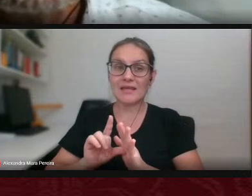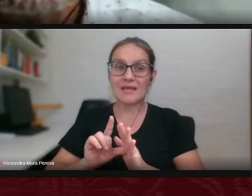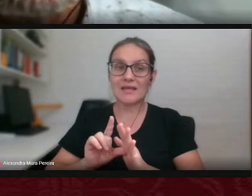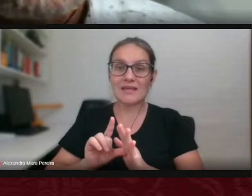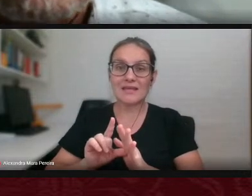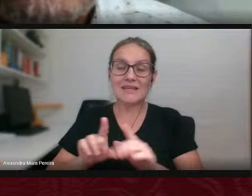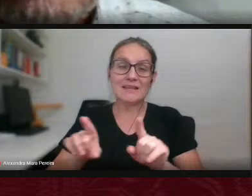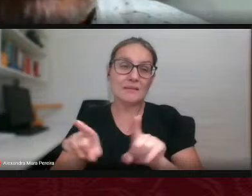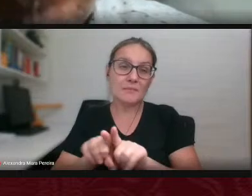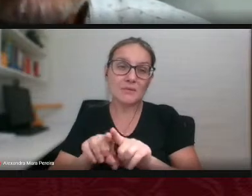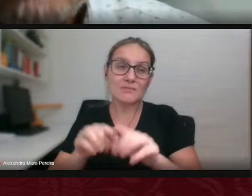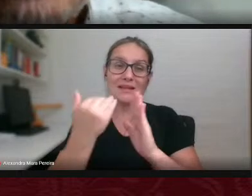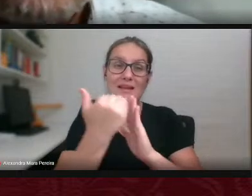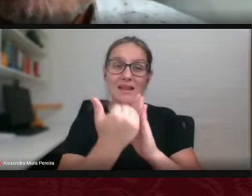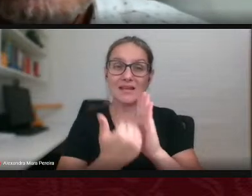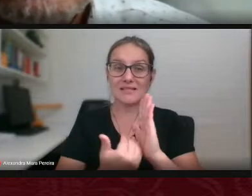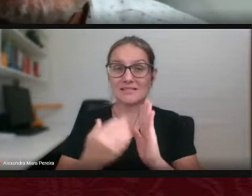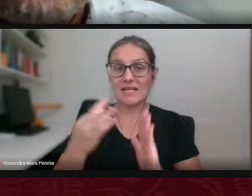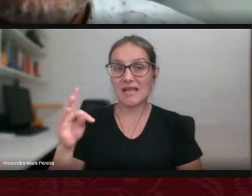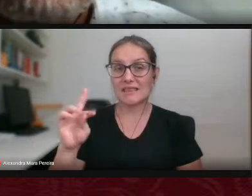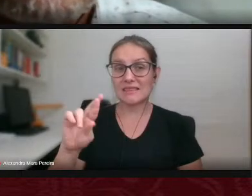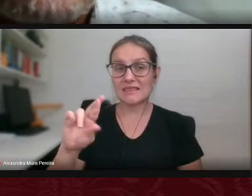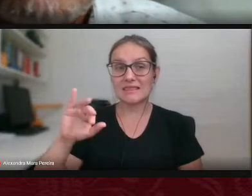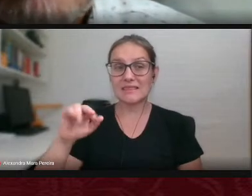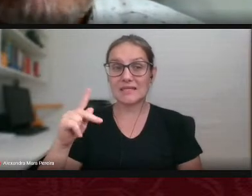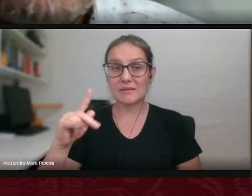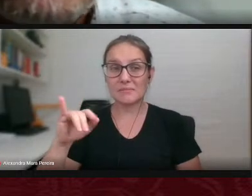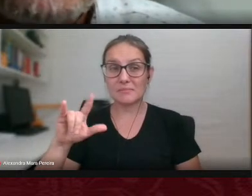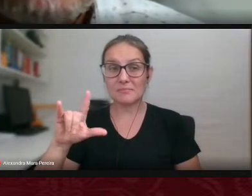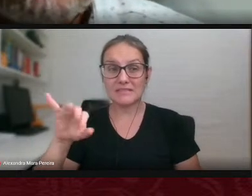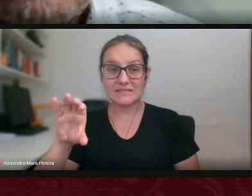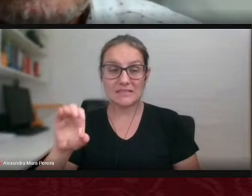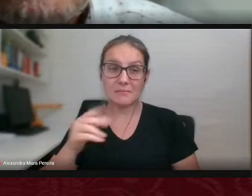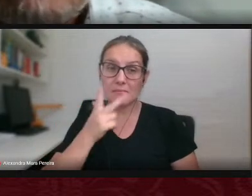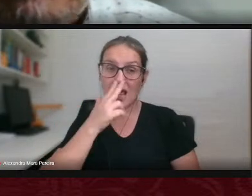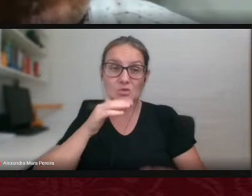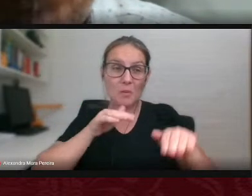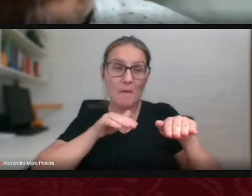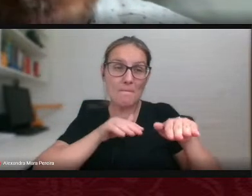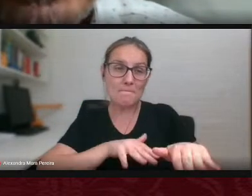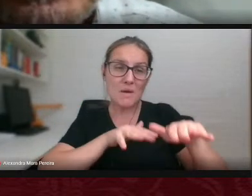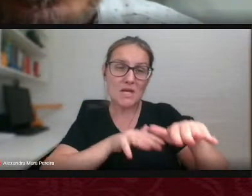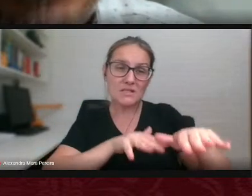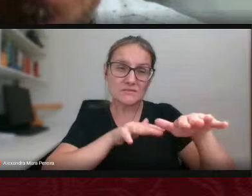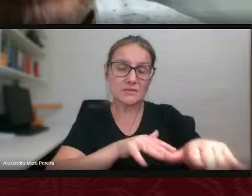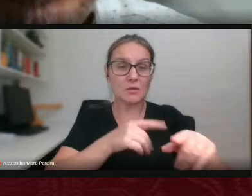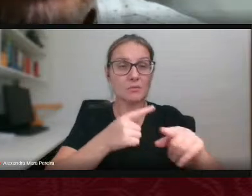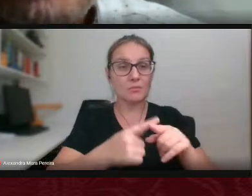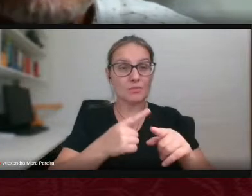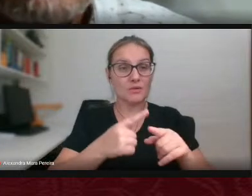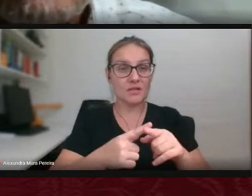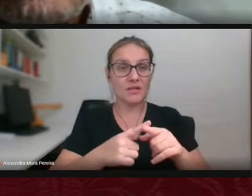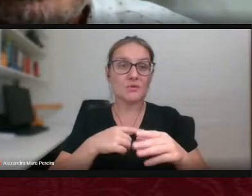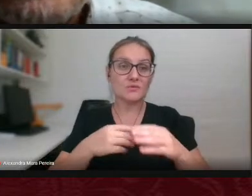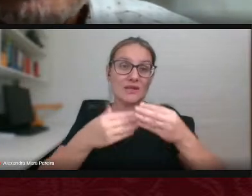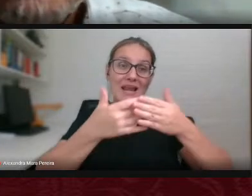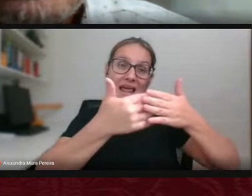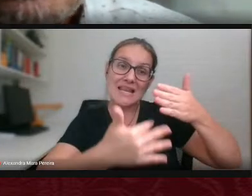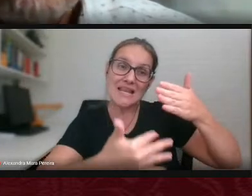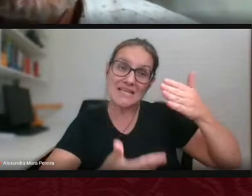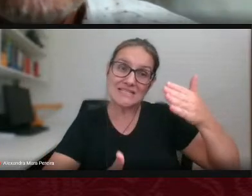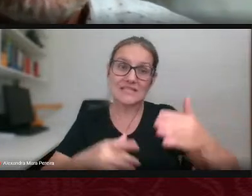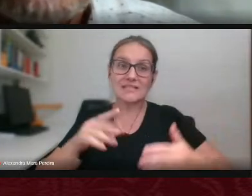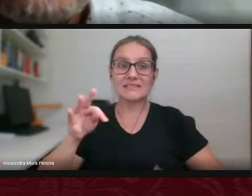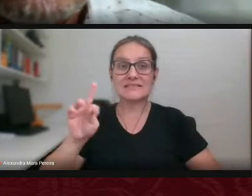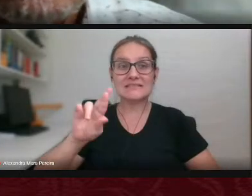tríplice e eu faço esta manifestação porque eu faço parte da lista tríplice então